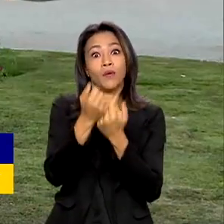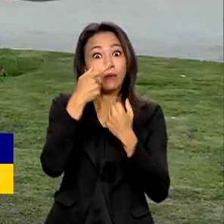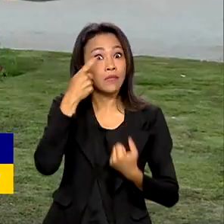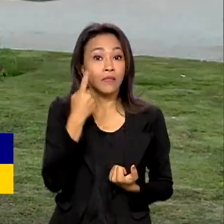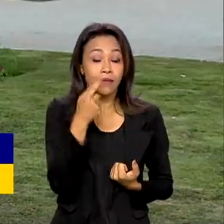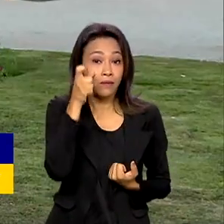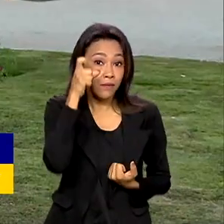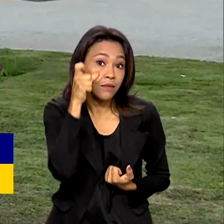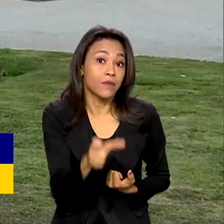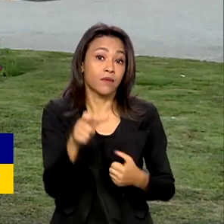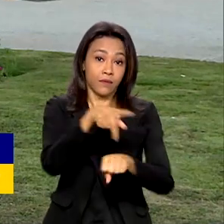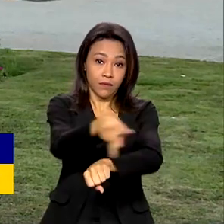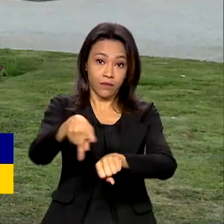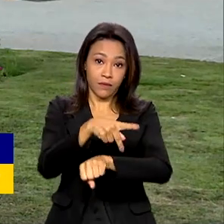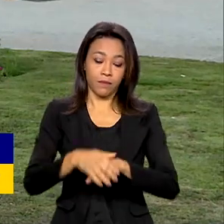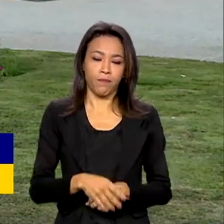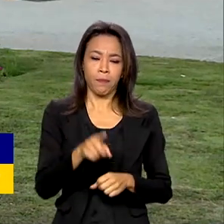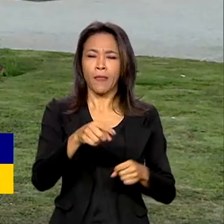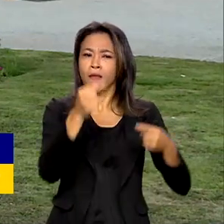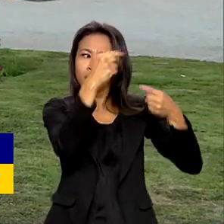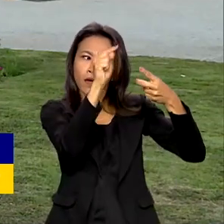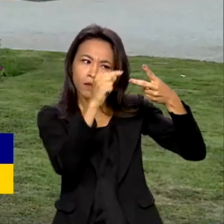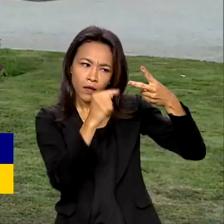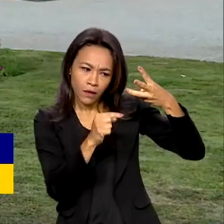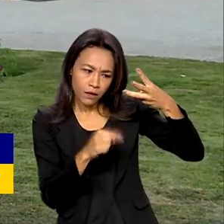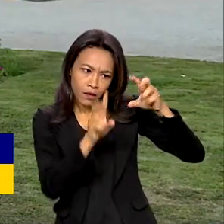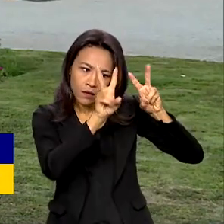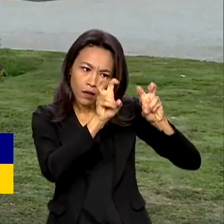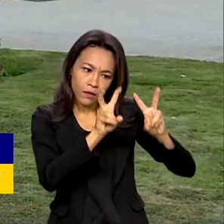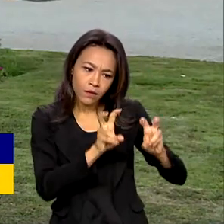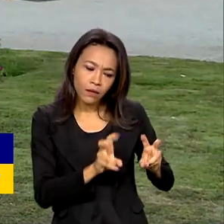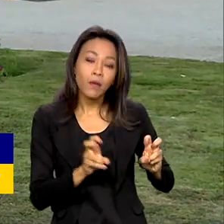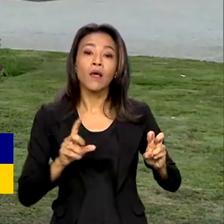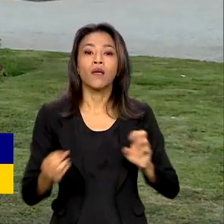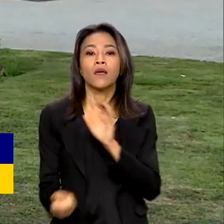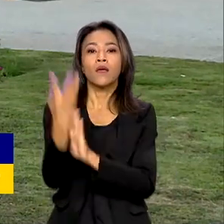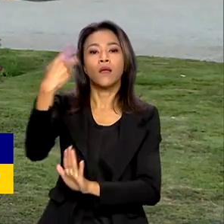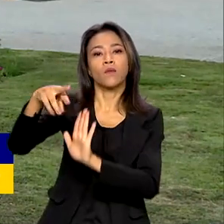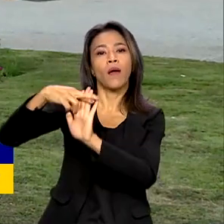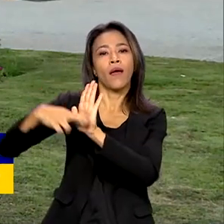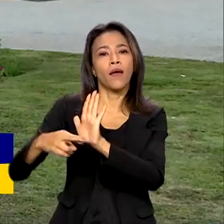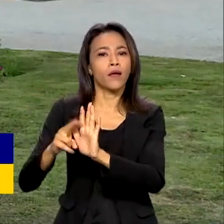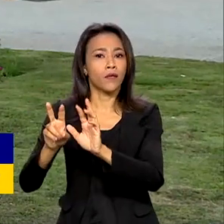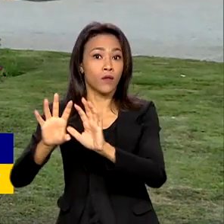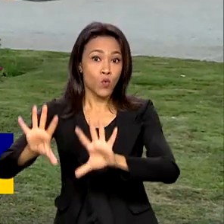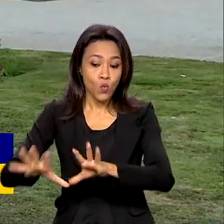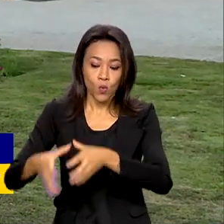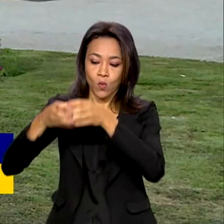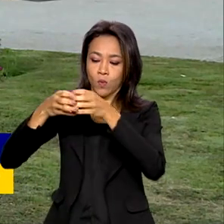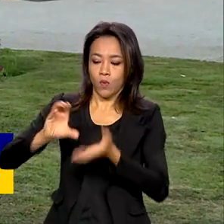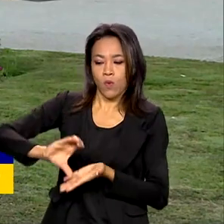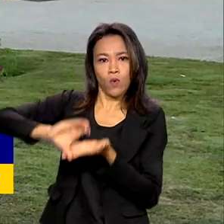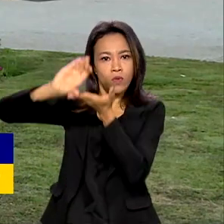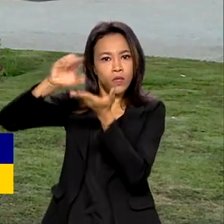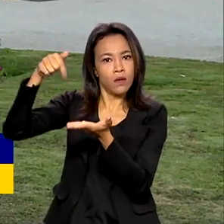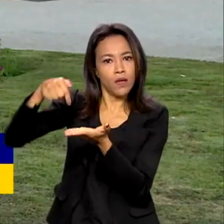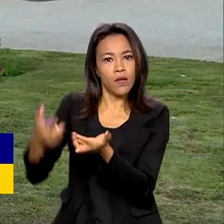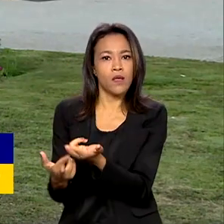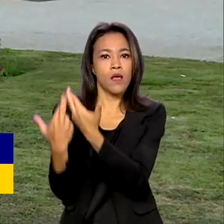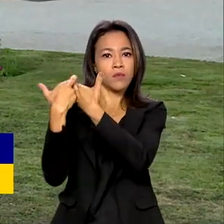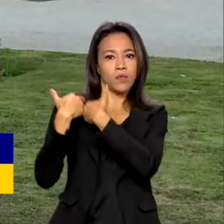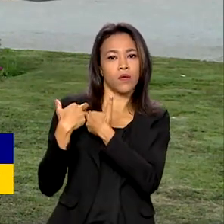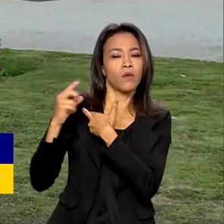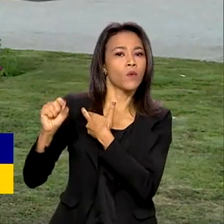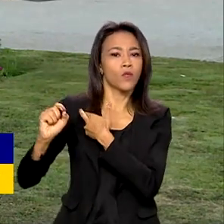Entre os pontos de discussão estão as regras para a criação de um conselho federativo, que seria responsável